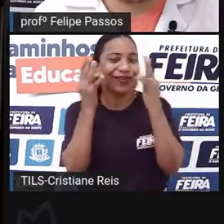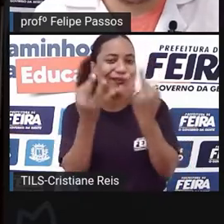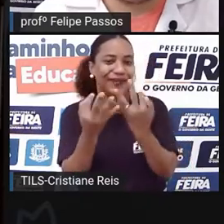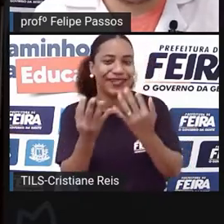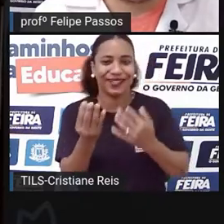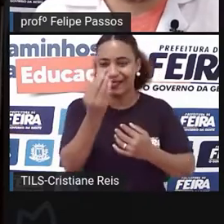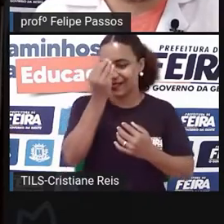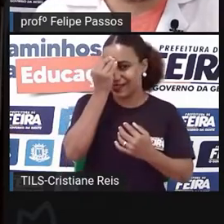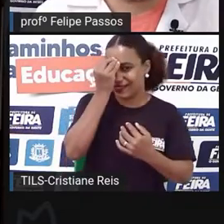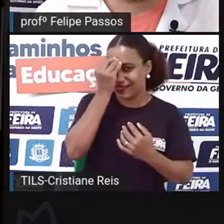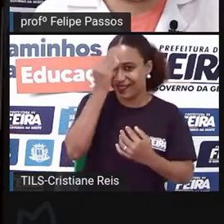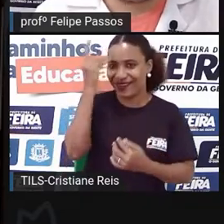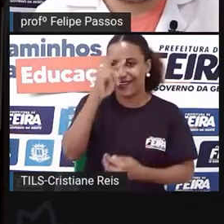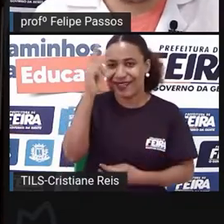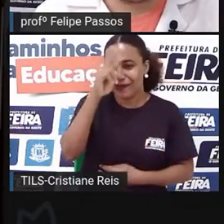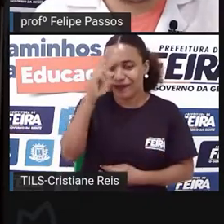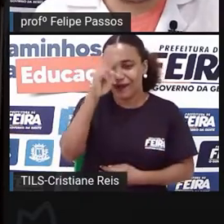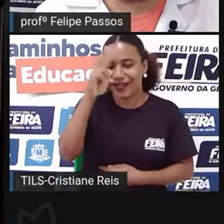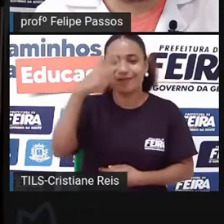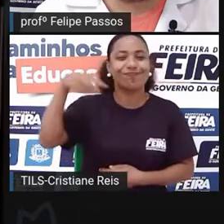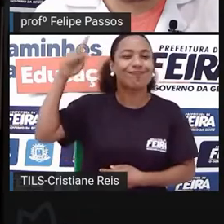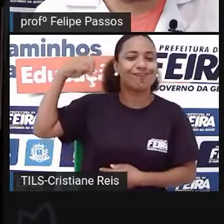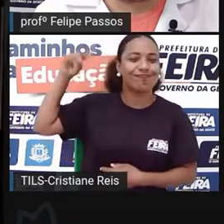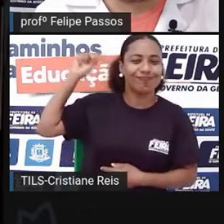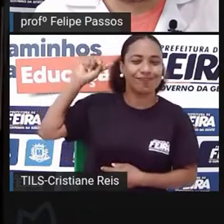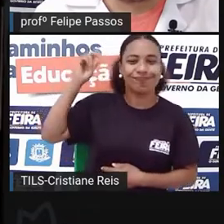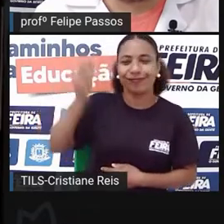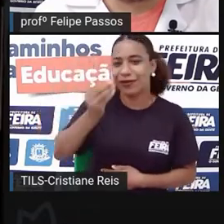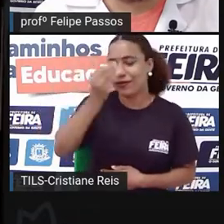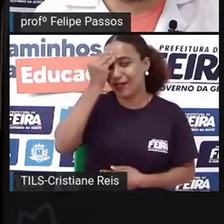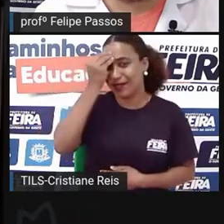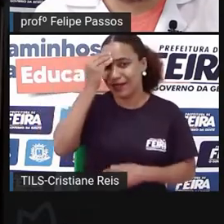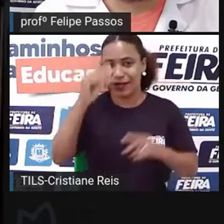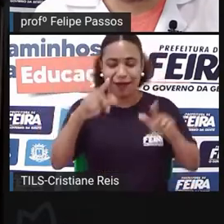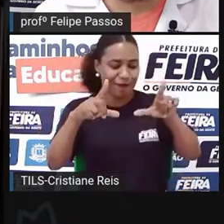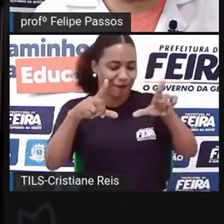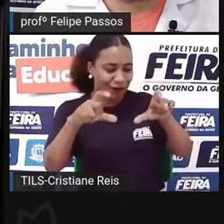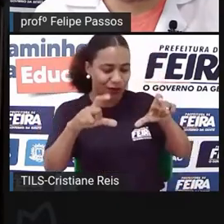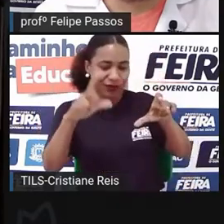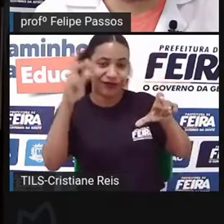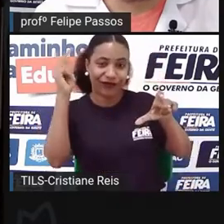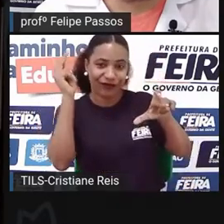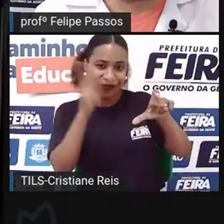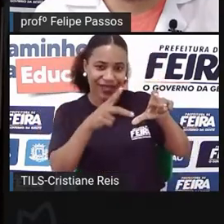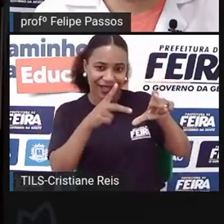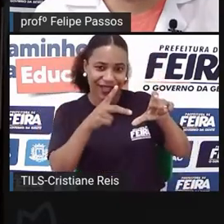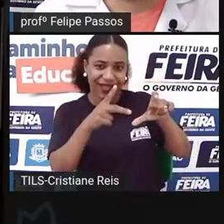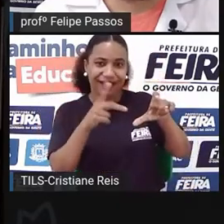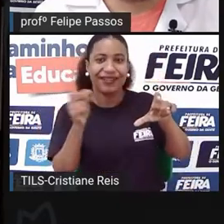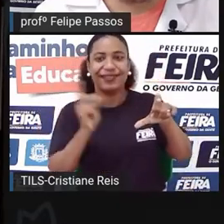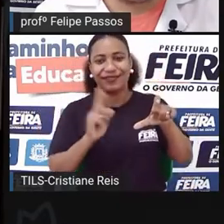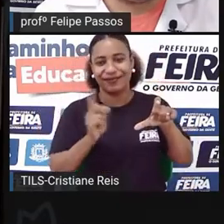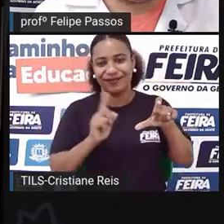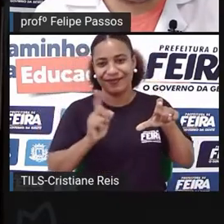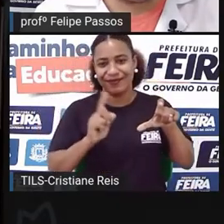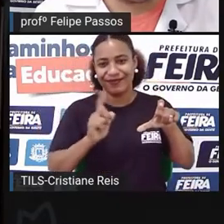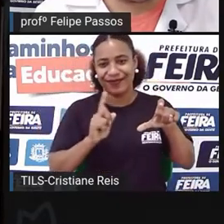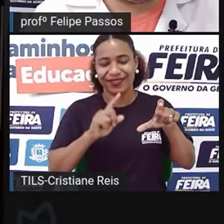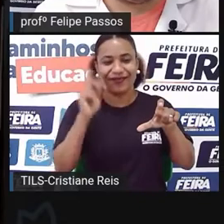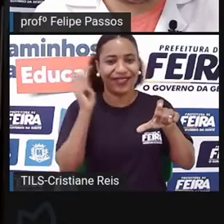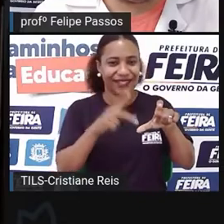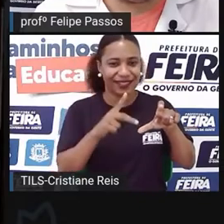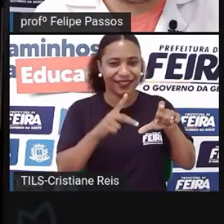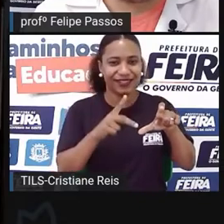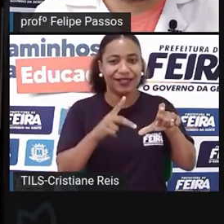importante em relação a essa memória. Não é a realidade a fotografia, não é o que existia,